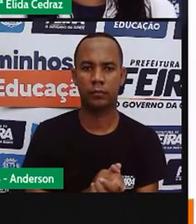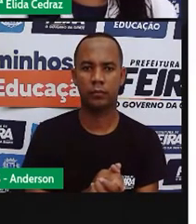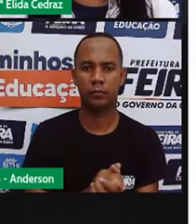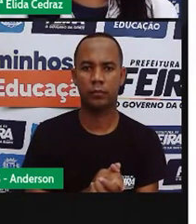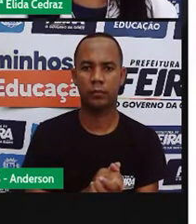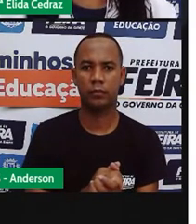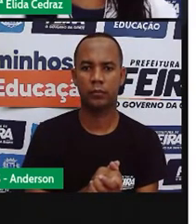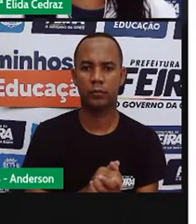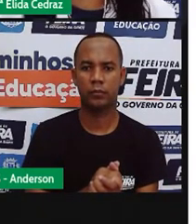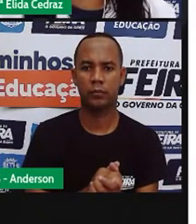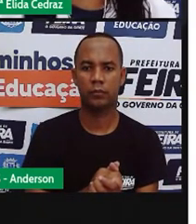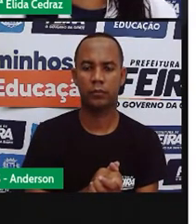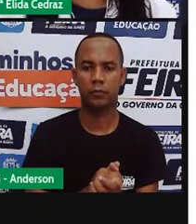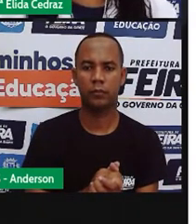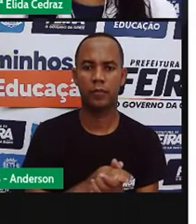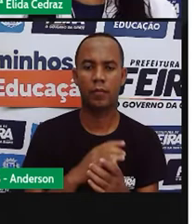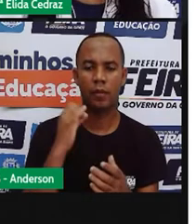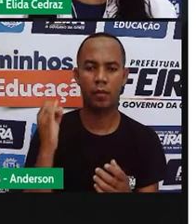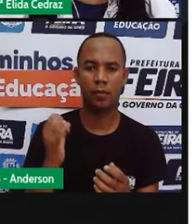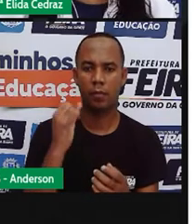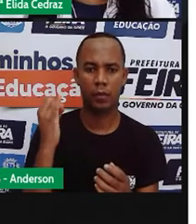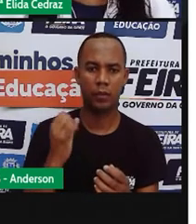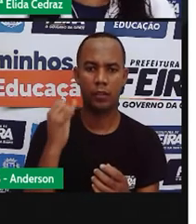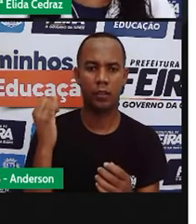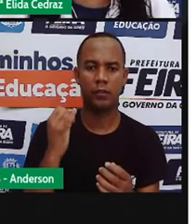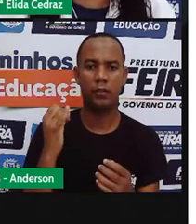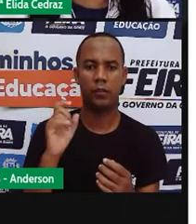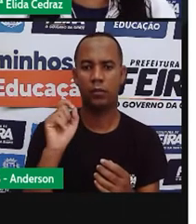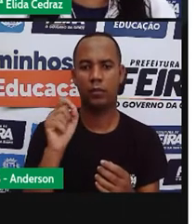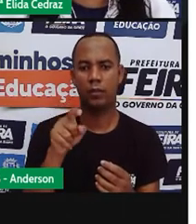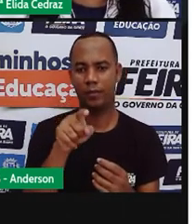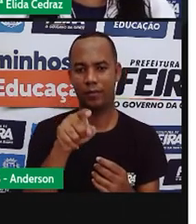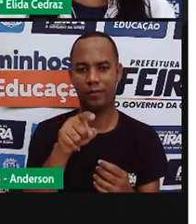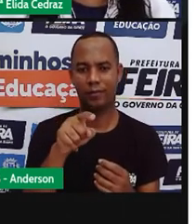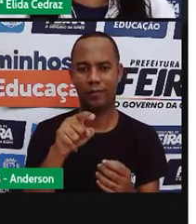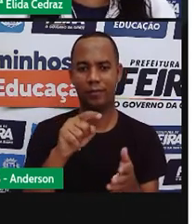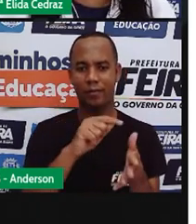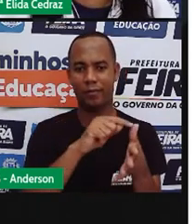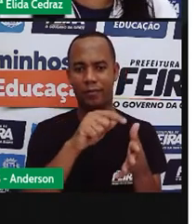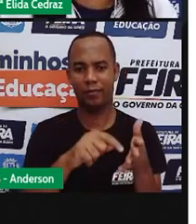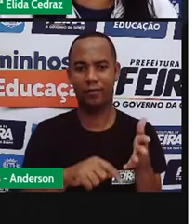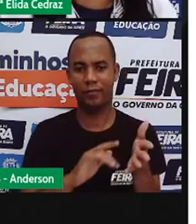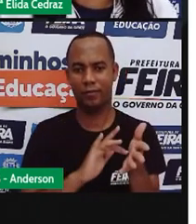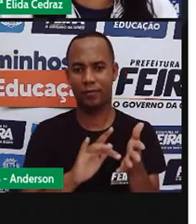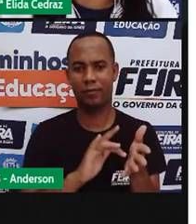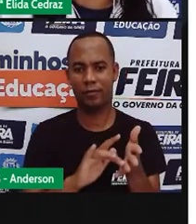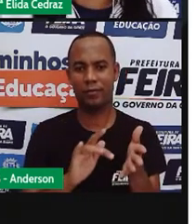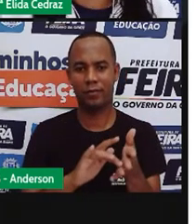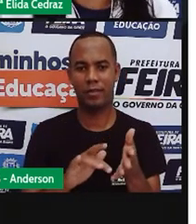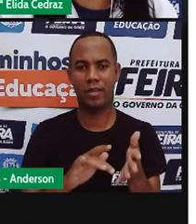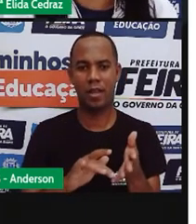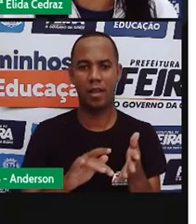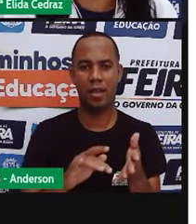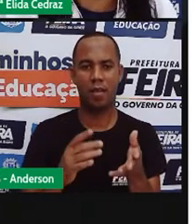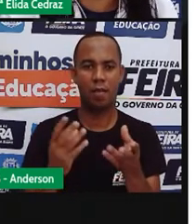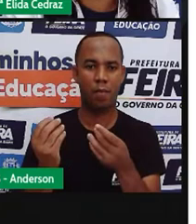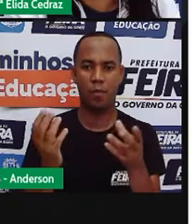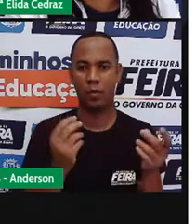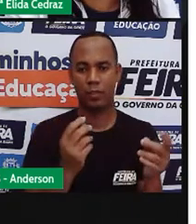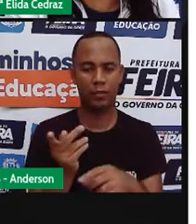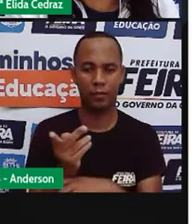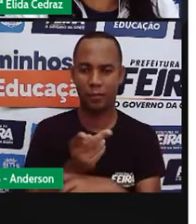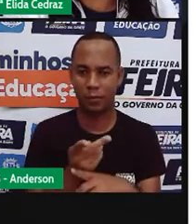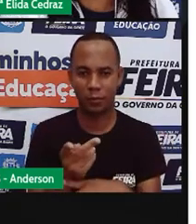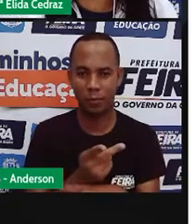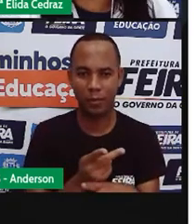por esse motivo as notícias nos sites dos postais de jornalismo são tão preocupadas ou procuradas